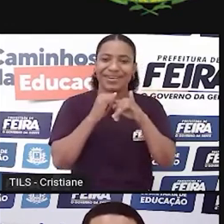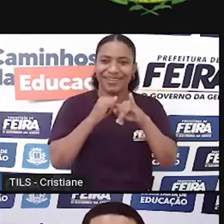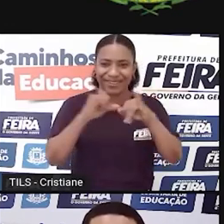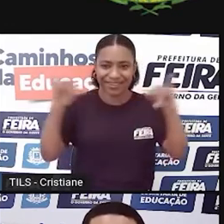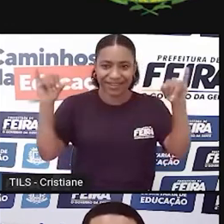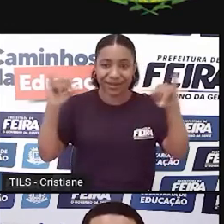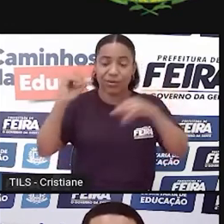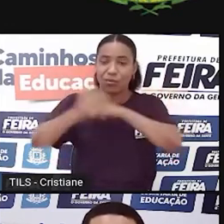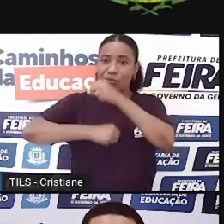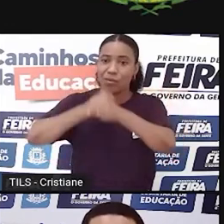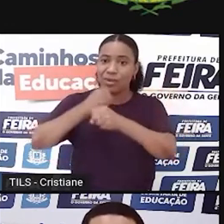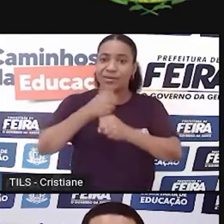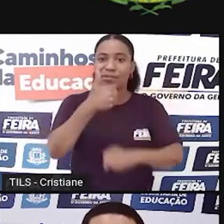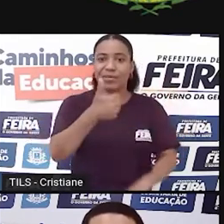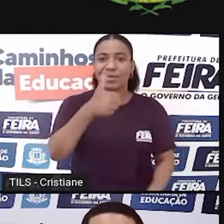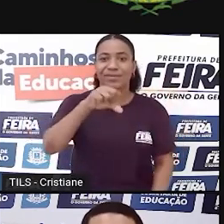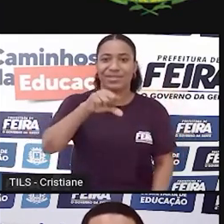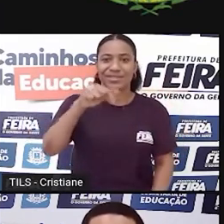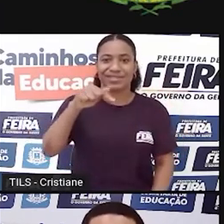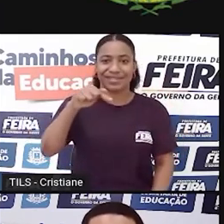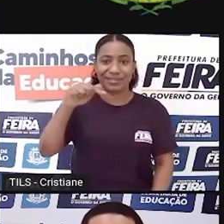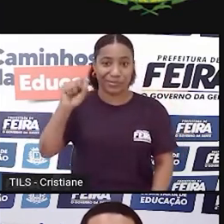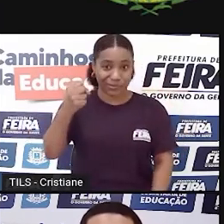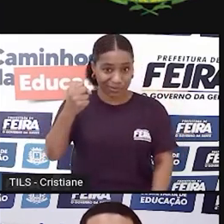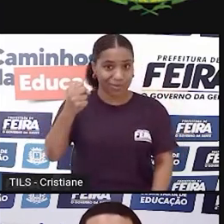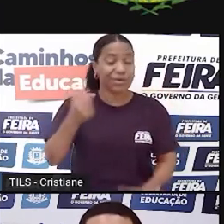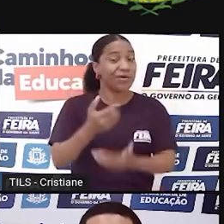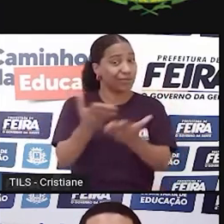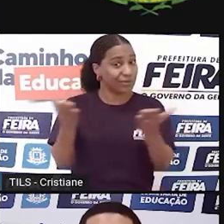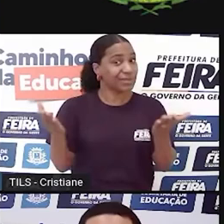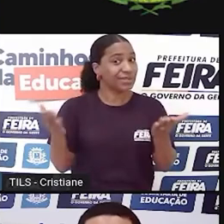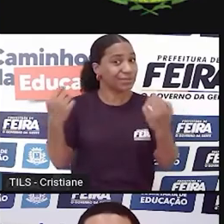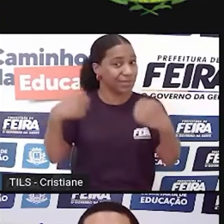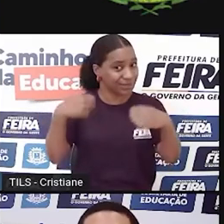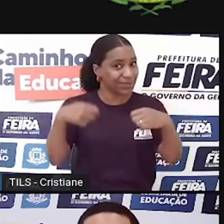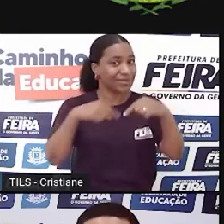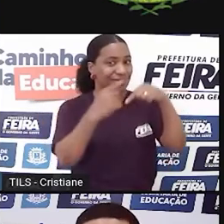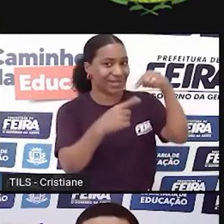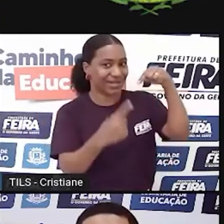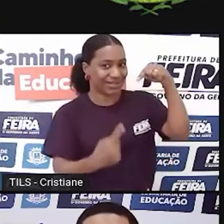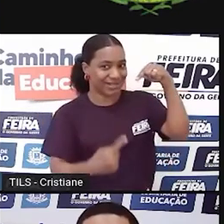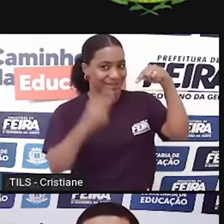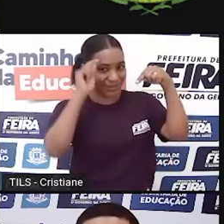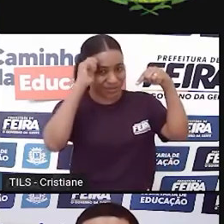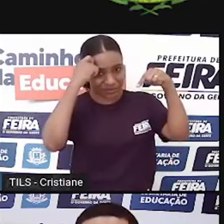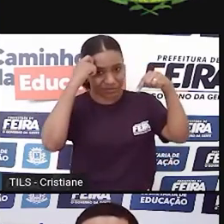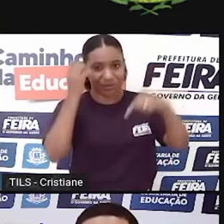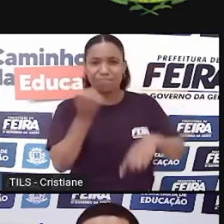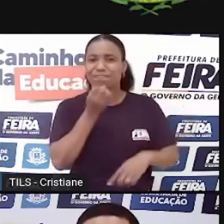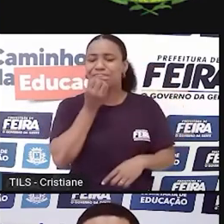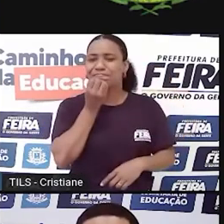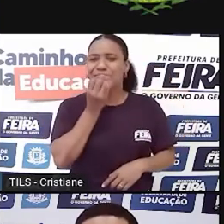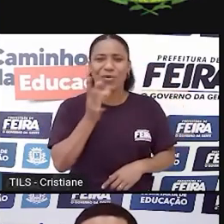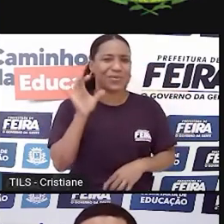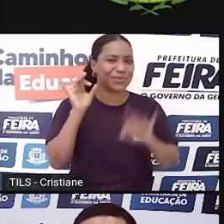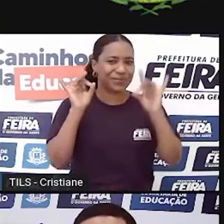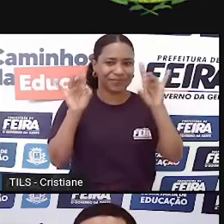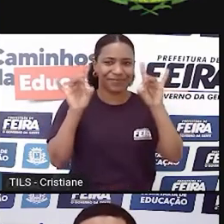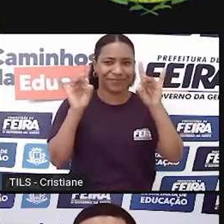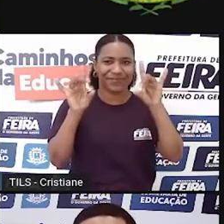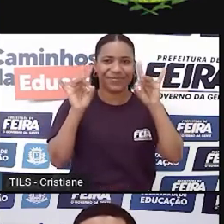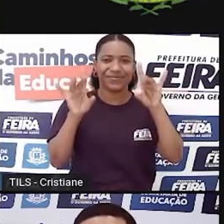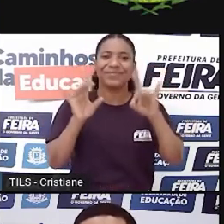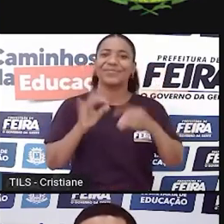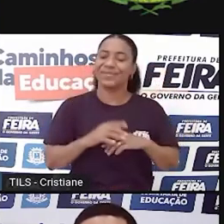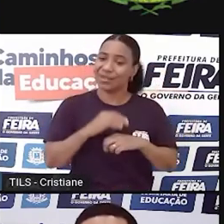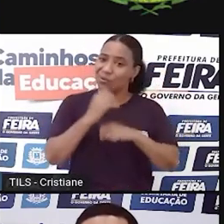1978 e que vocês precisam conhecer Cadernos Negros, tá? Muito bom, sinal. Tem um ano que é a publicação de